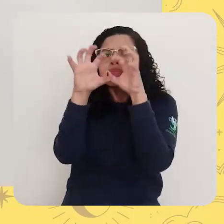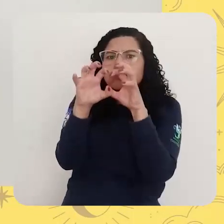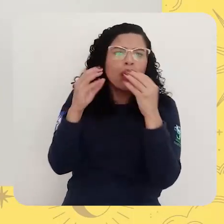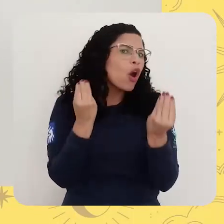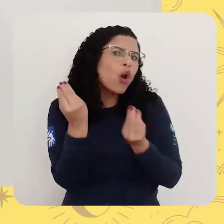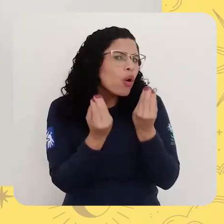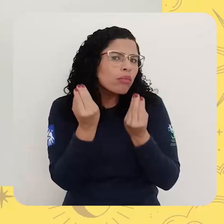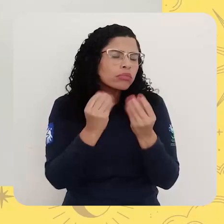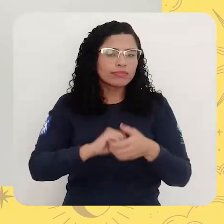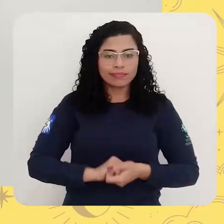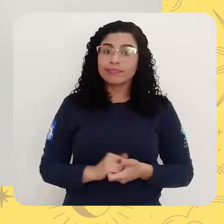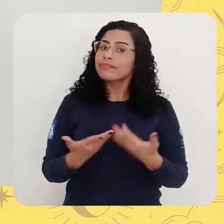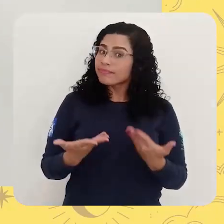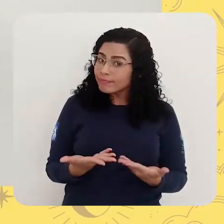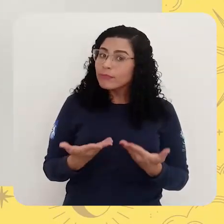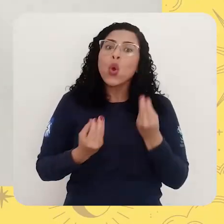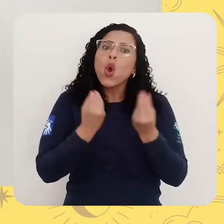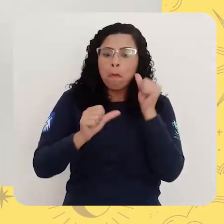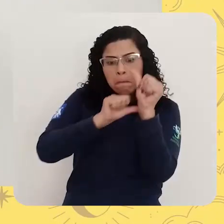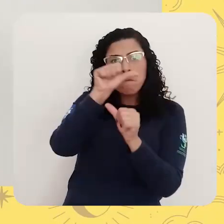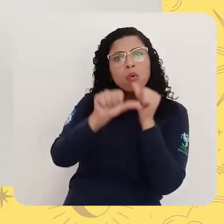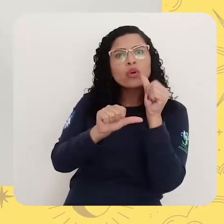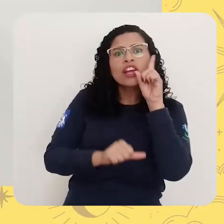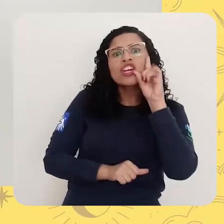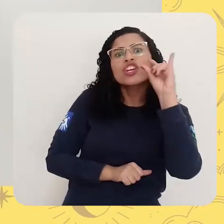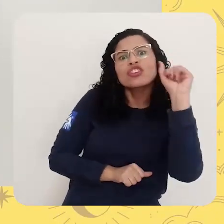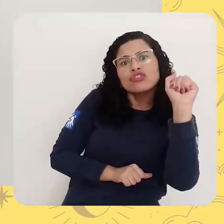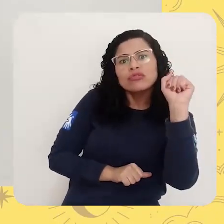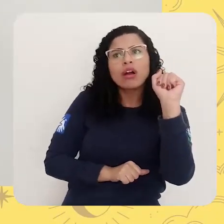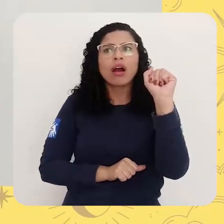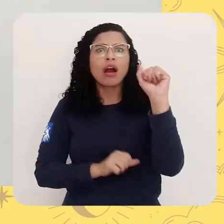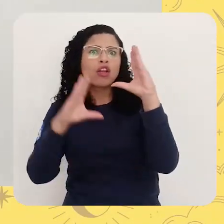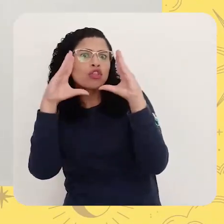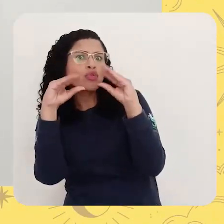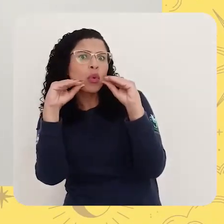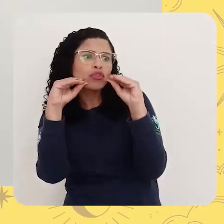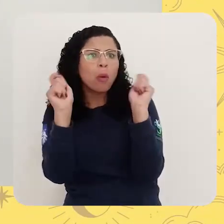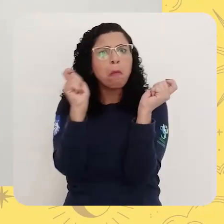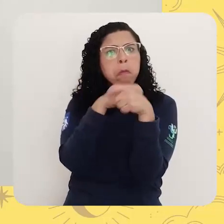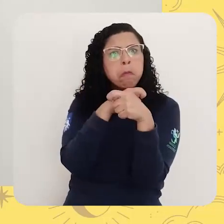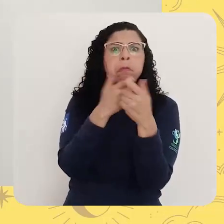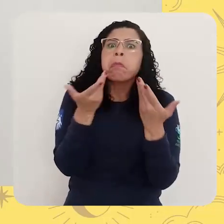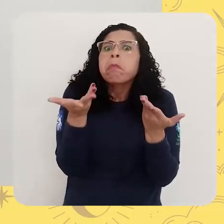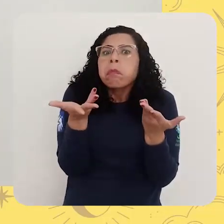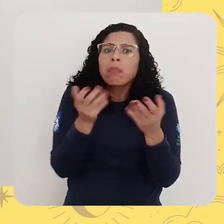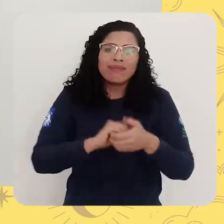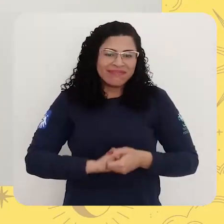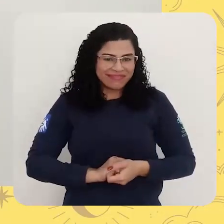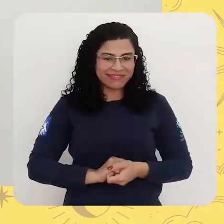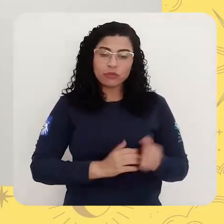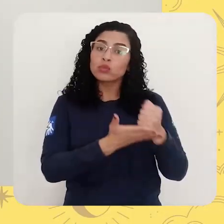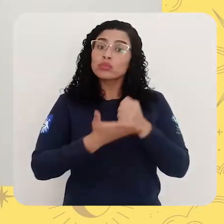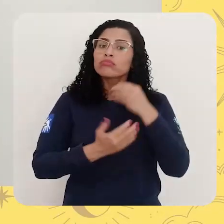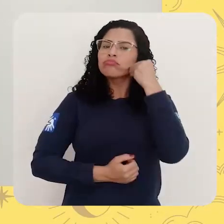aí já se perguntou. Como é que o dia vira noite? E como é que a noite vira dia? Eu trouxe uma